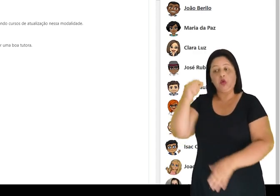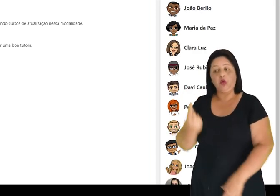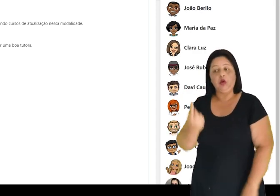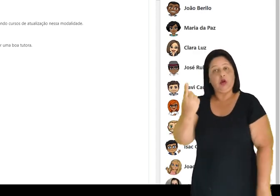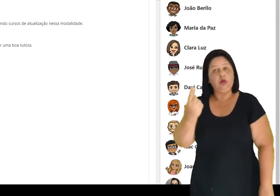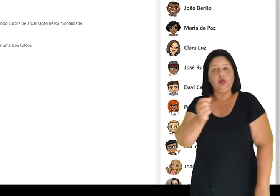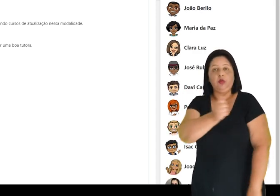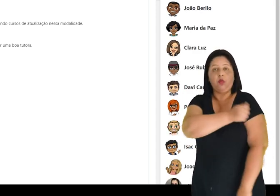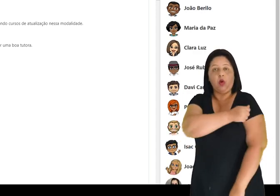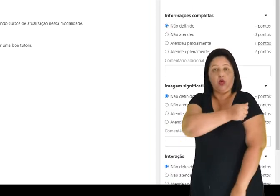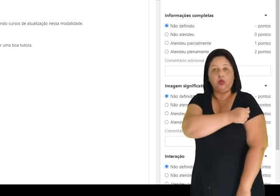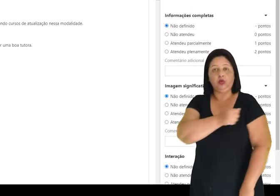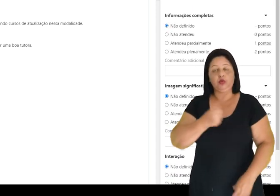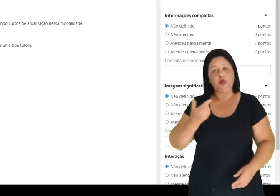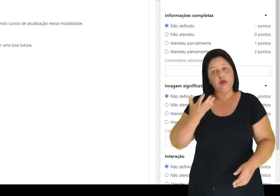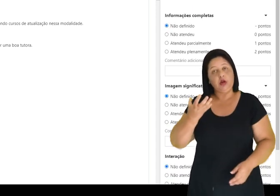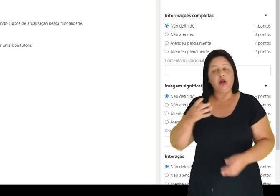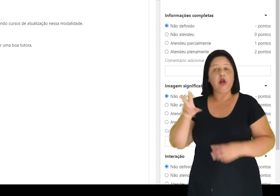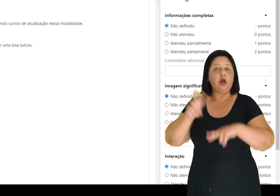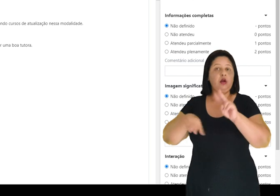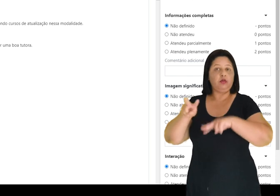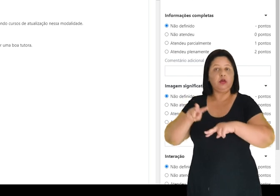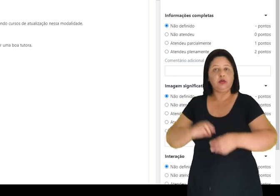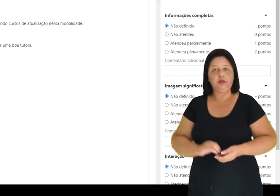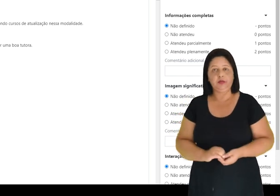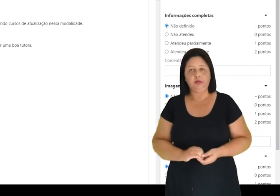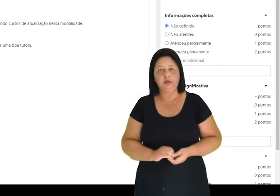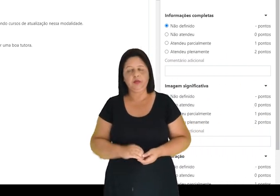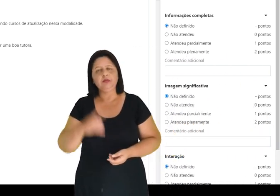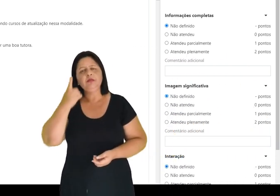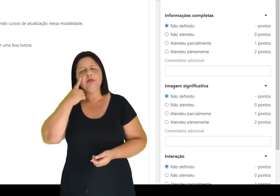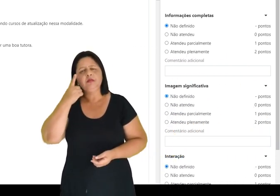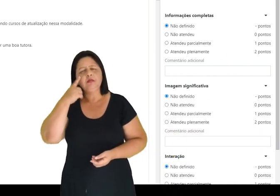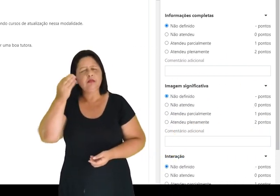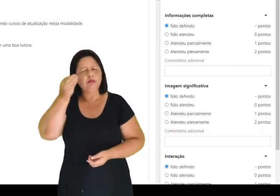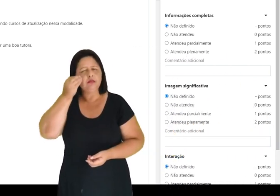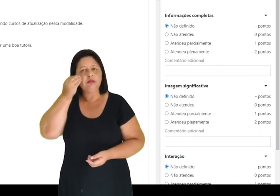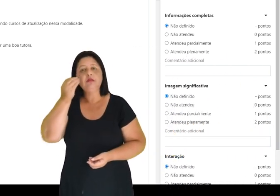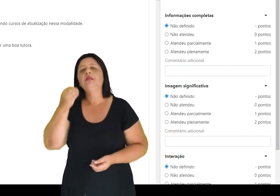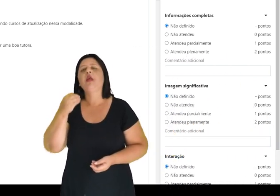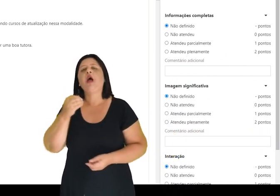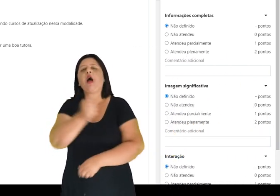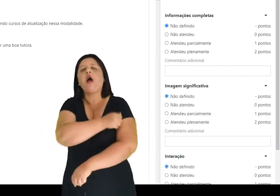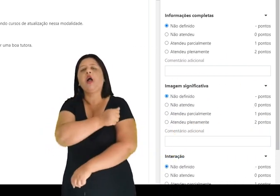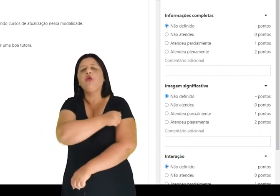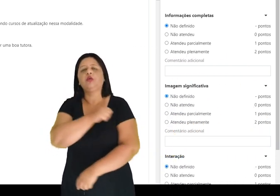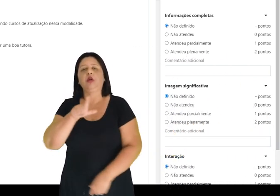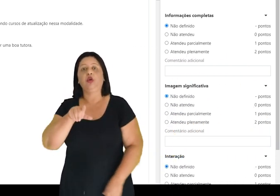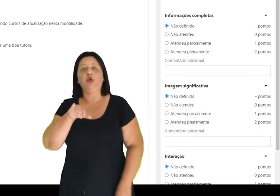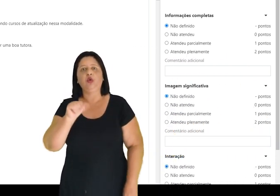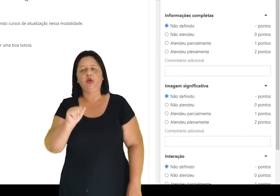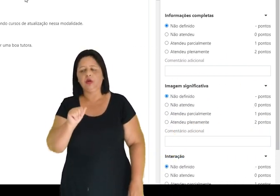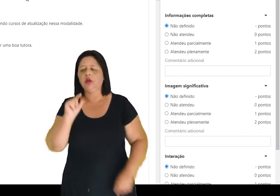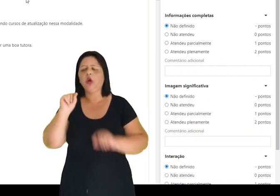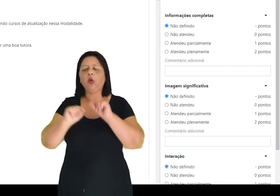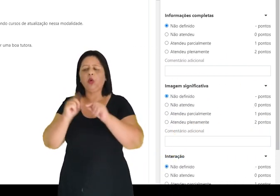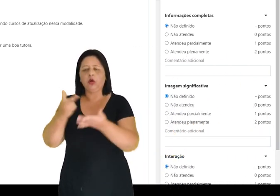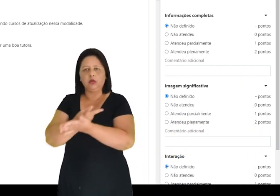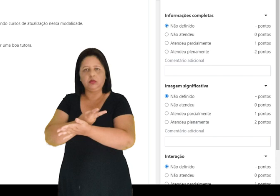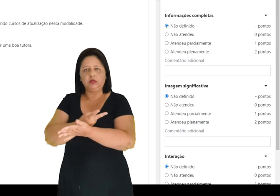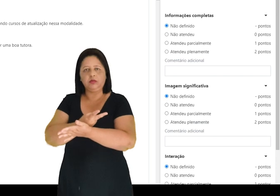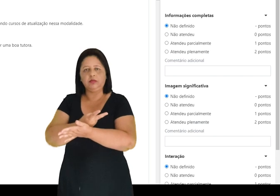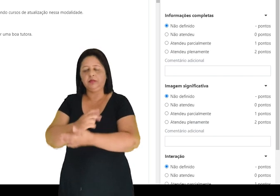determinado aluno que queremos avaliar. Vamos então testar aqui com a aluna Lúcia Esmeralda o que